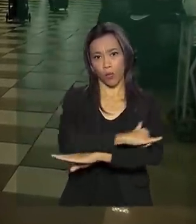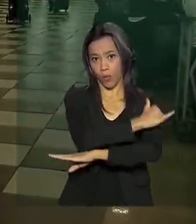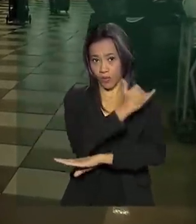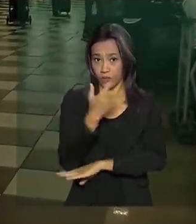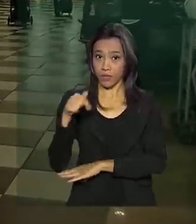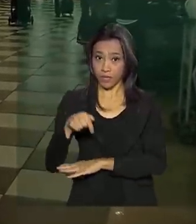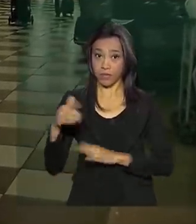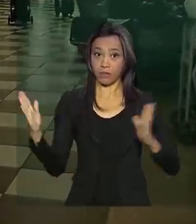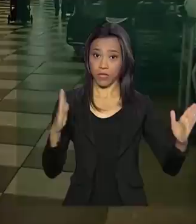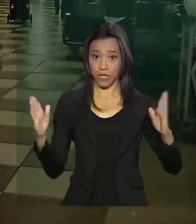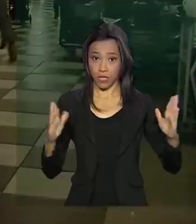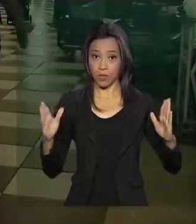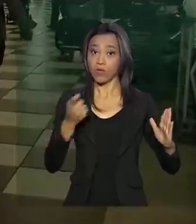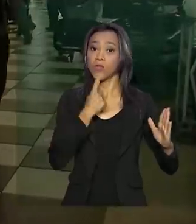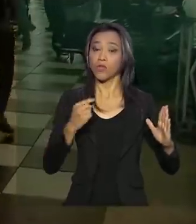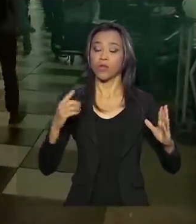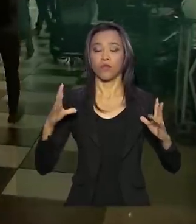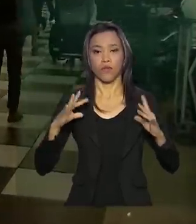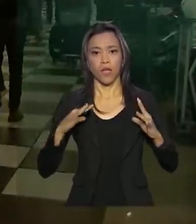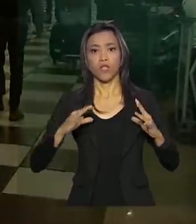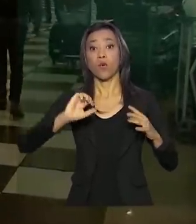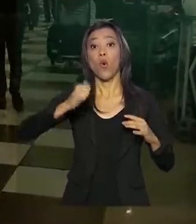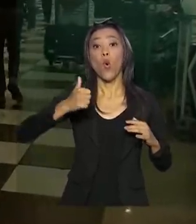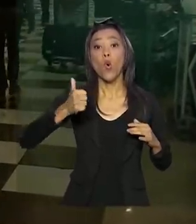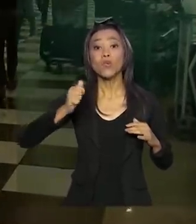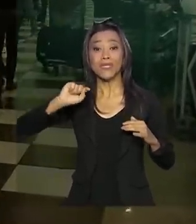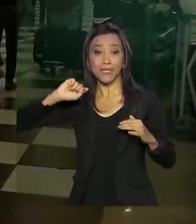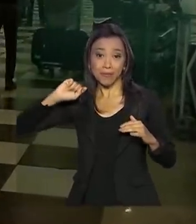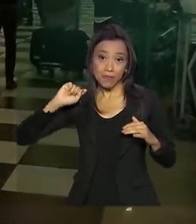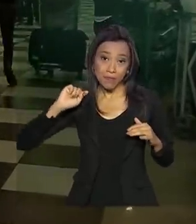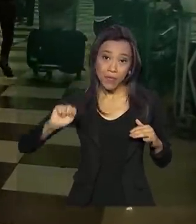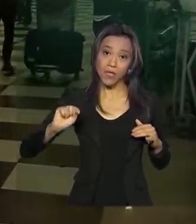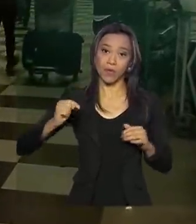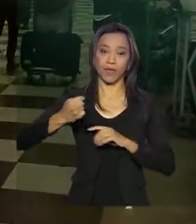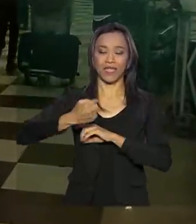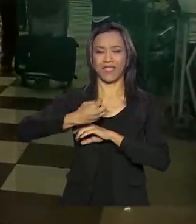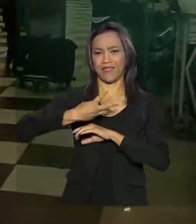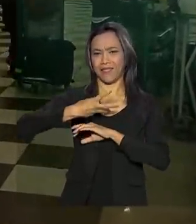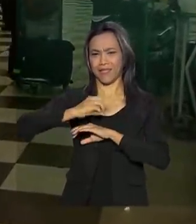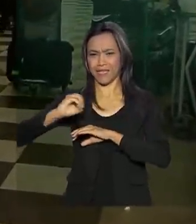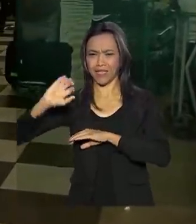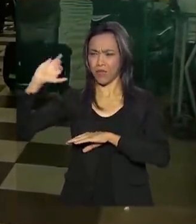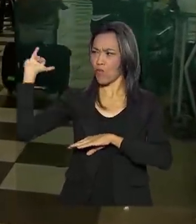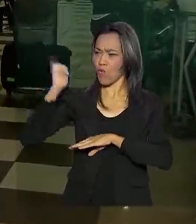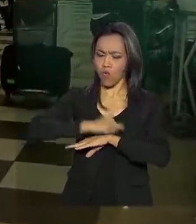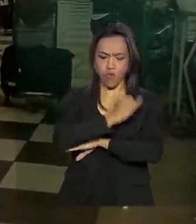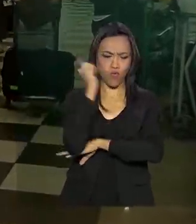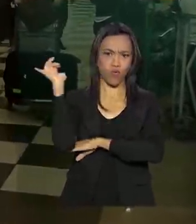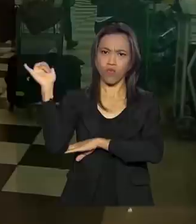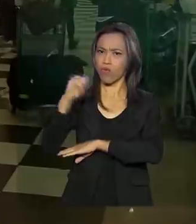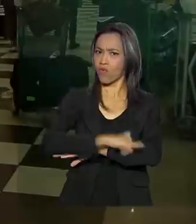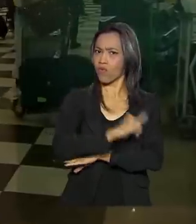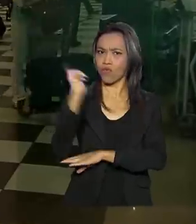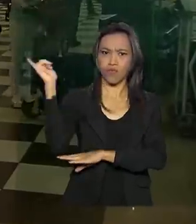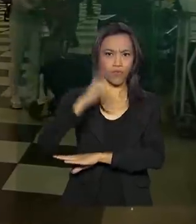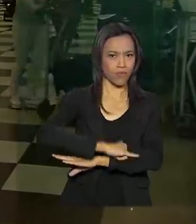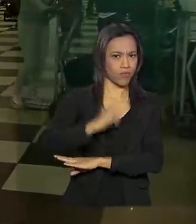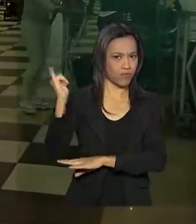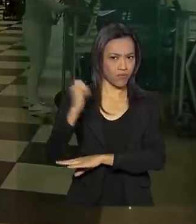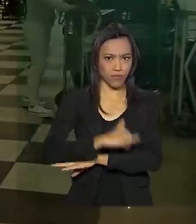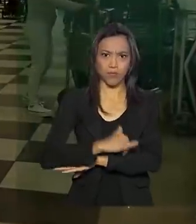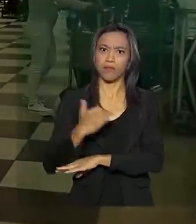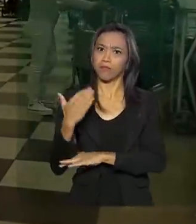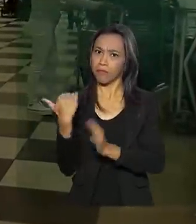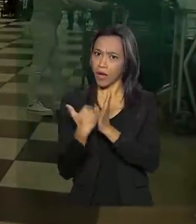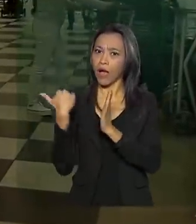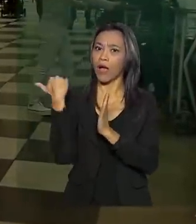São 11 mil e 300 operações de pousos e decolagens, 8% a mais que no mesmo período do ano passado.